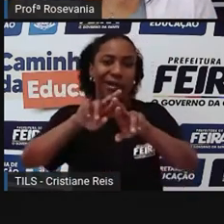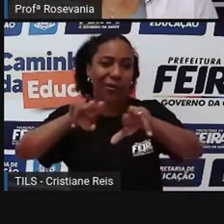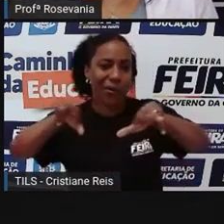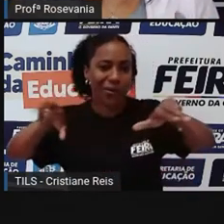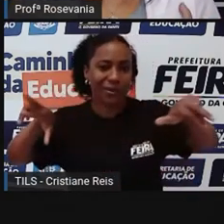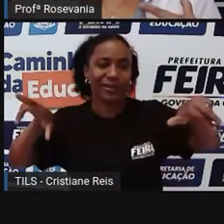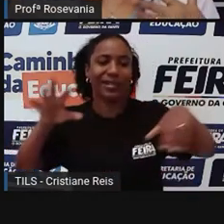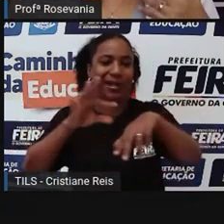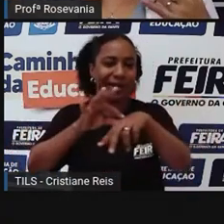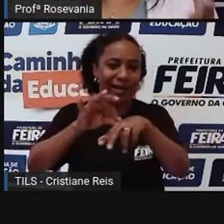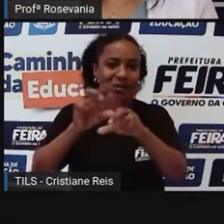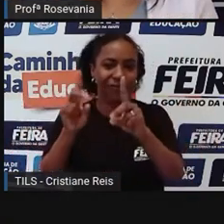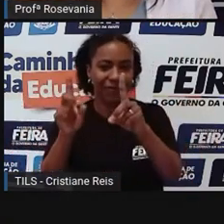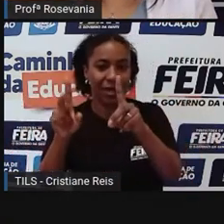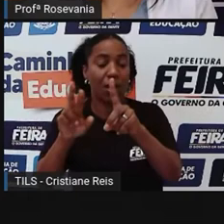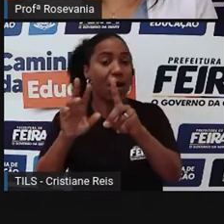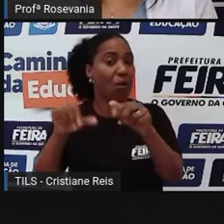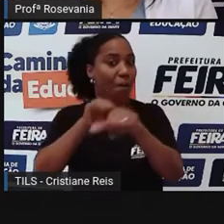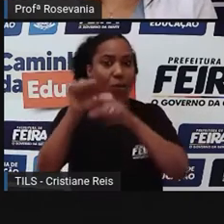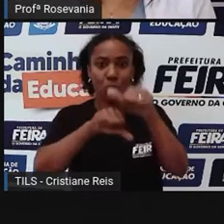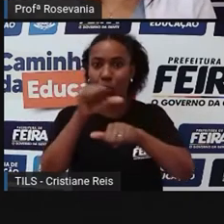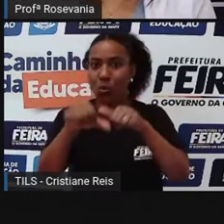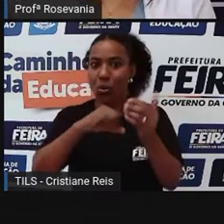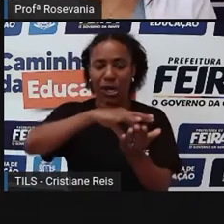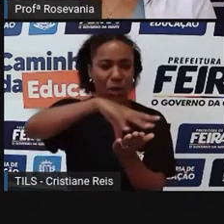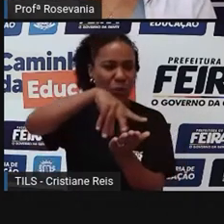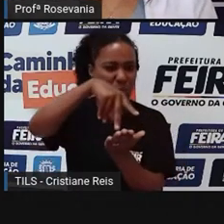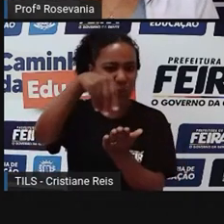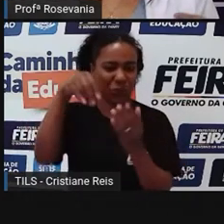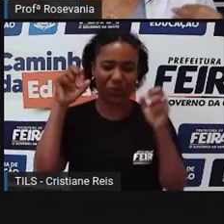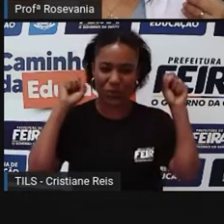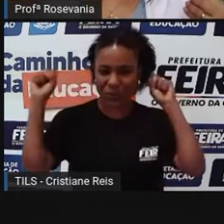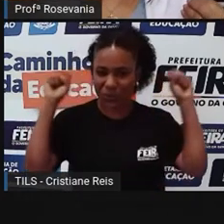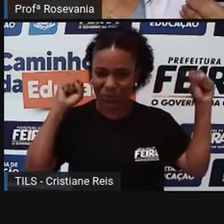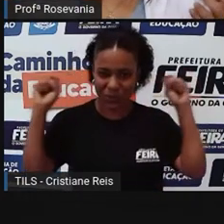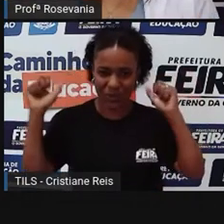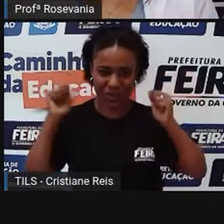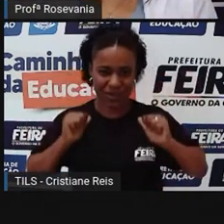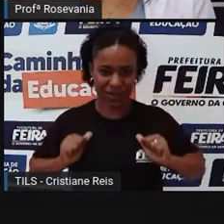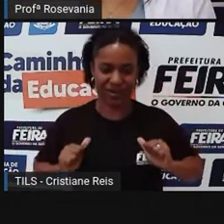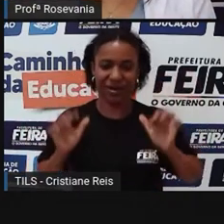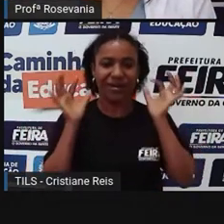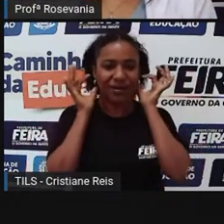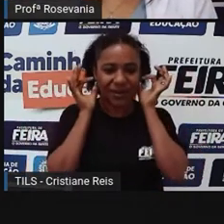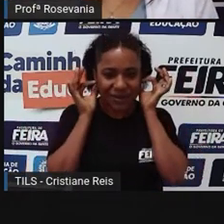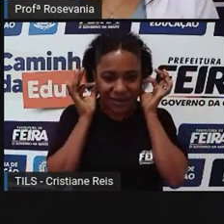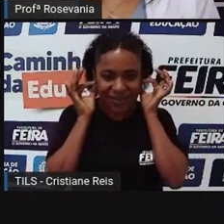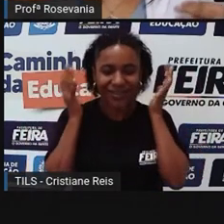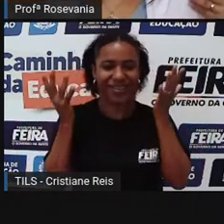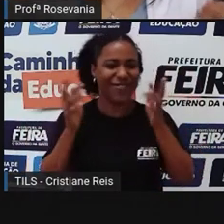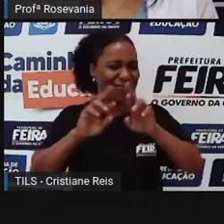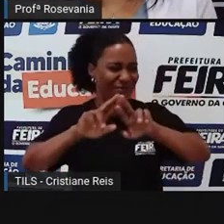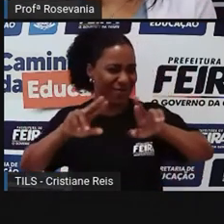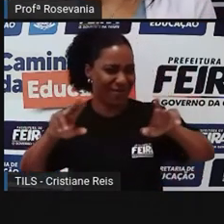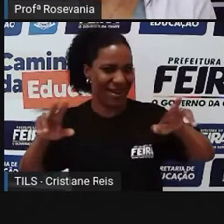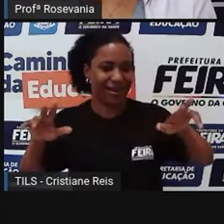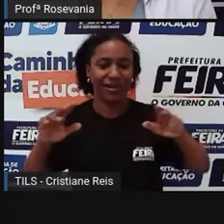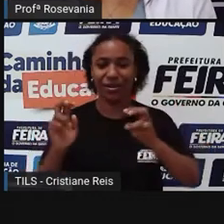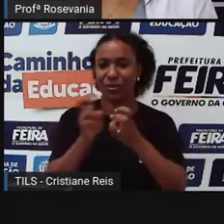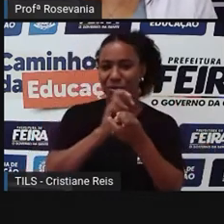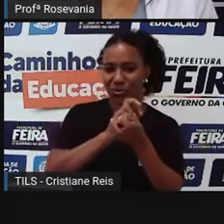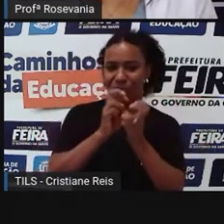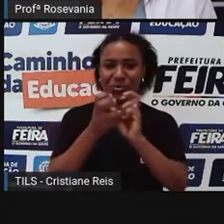sandálias, bijuterias, toalhas bordadas, né, tem restaurantes, tem shows